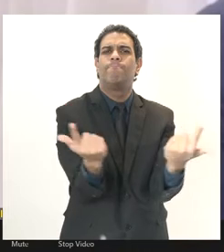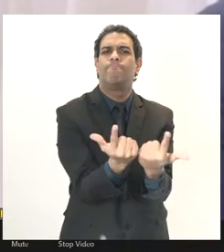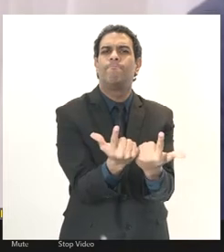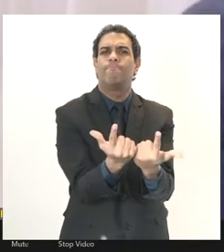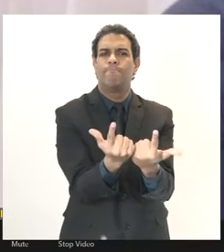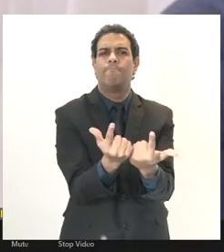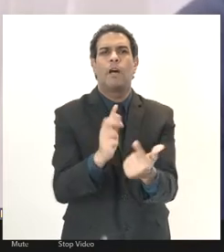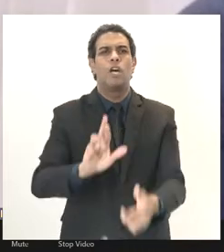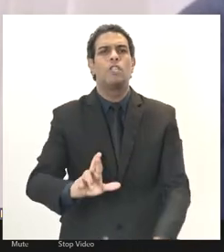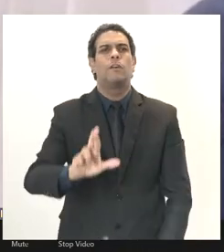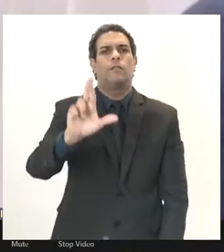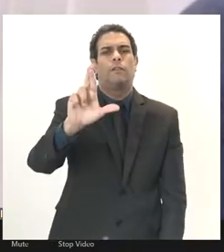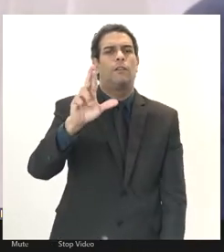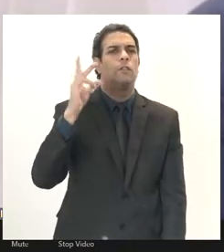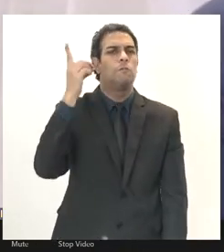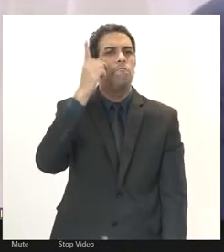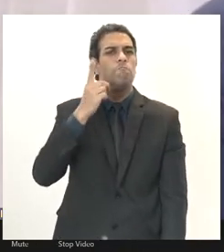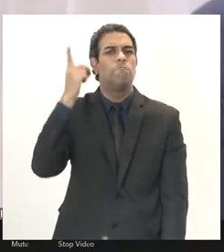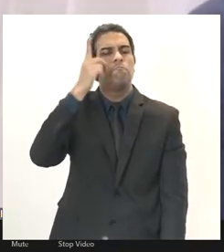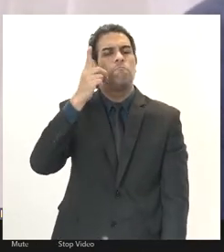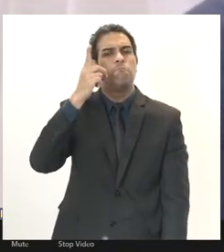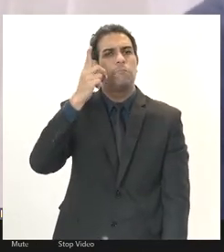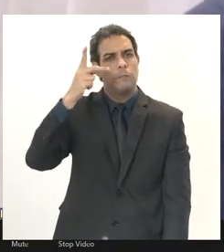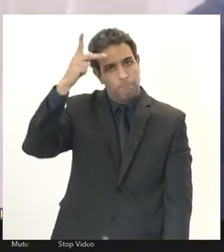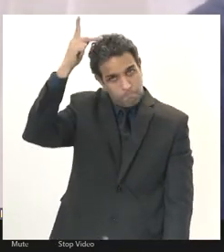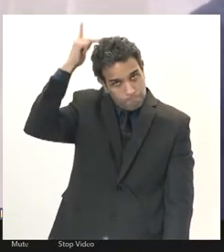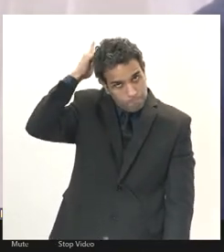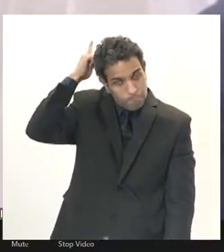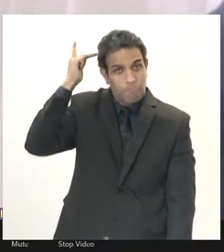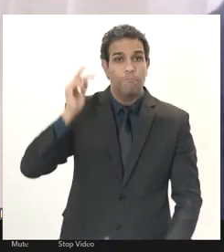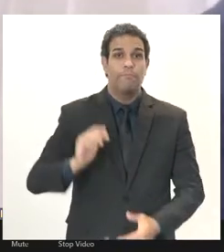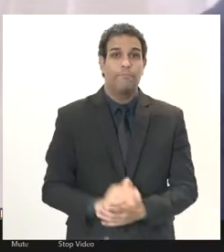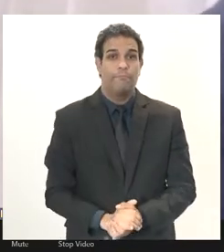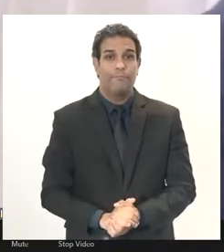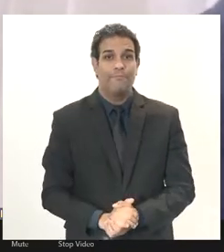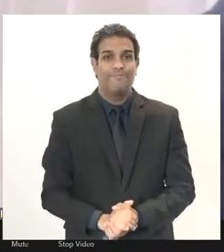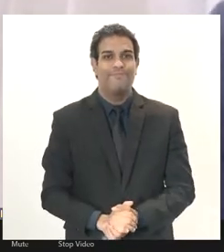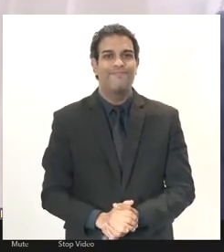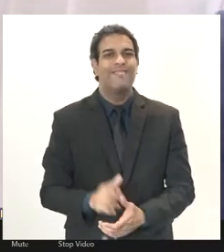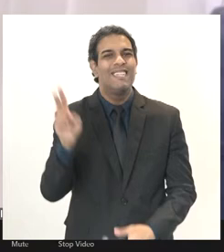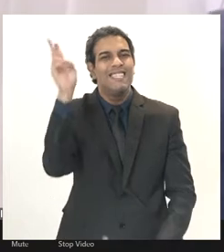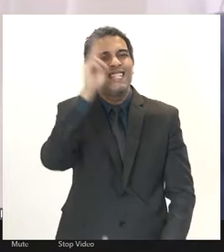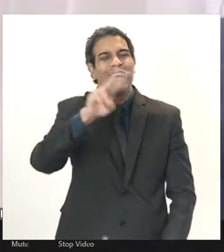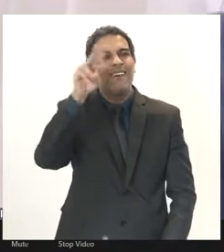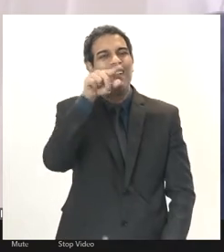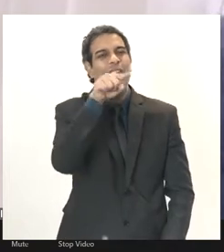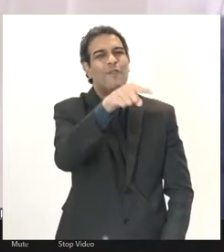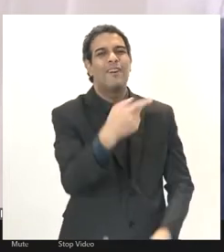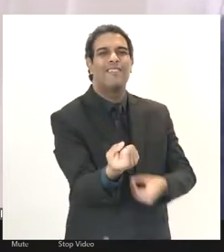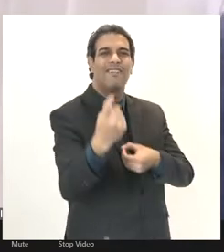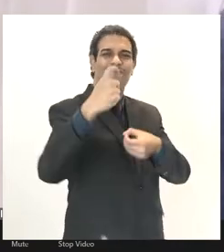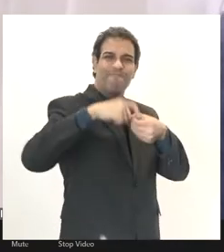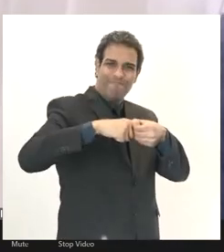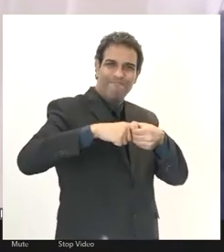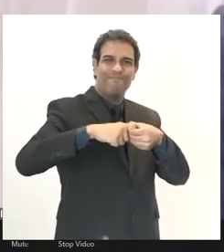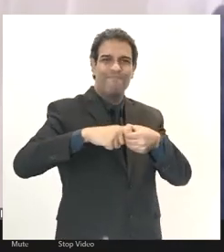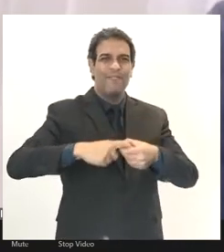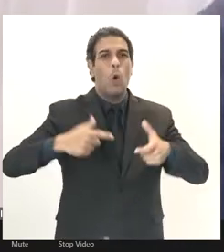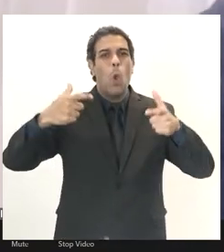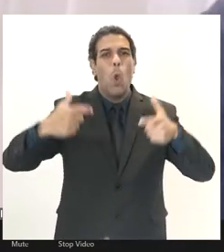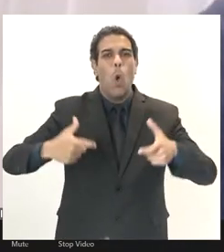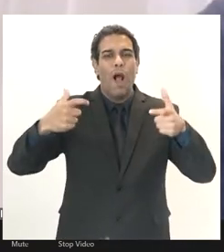deputado Paulo Paulo Ramos já esteve aqui no município de Resende muitas vezes levantando